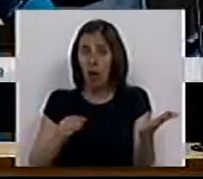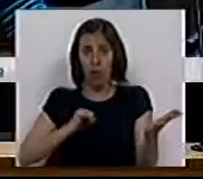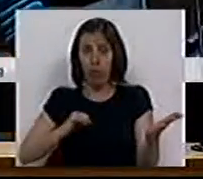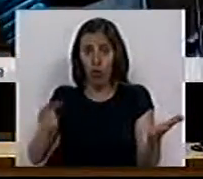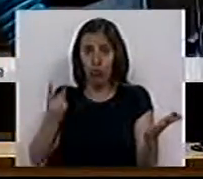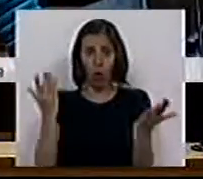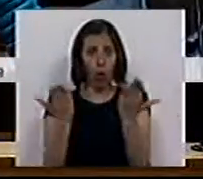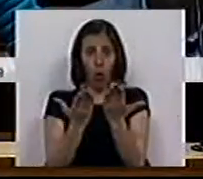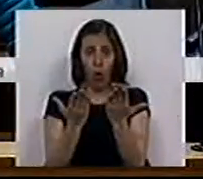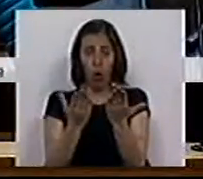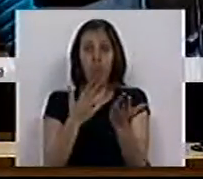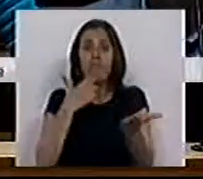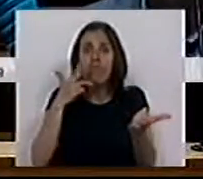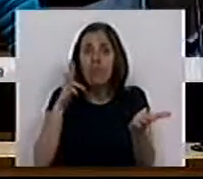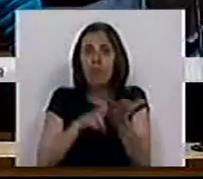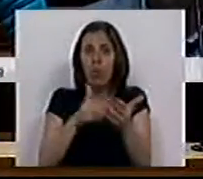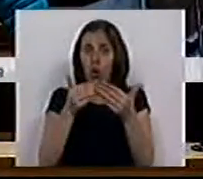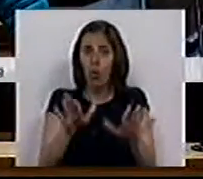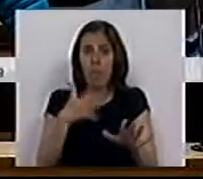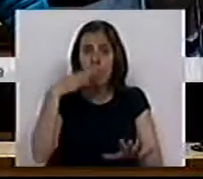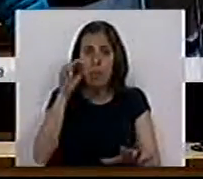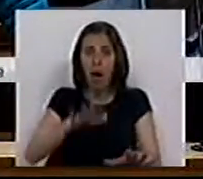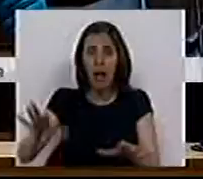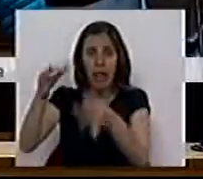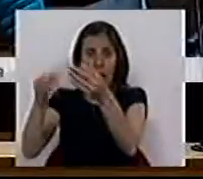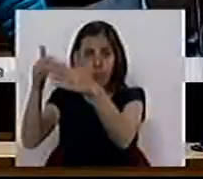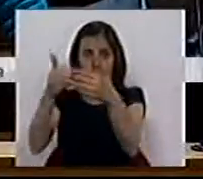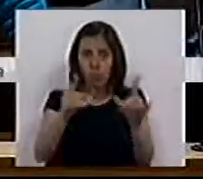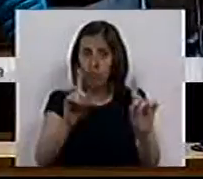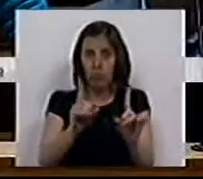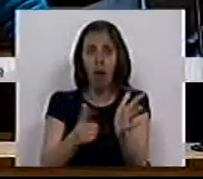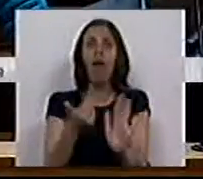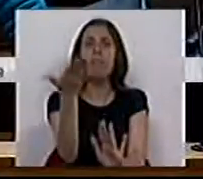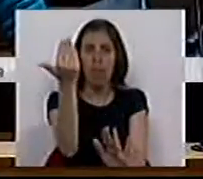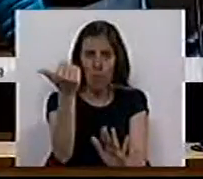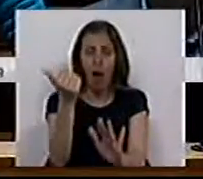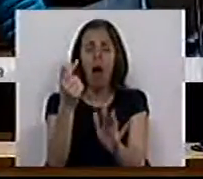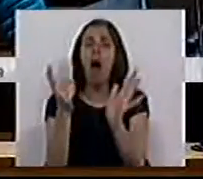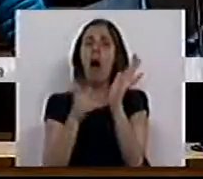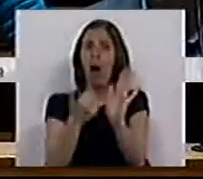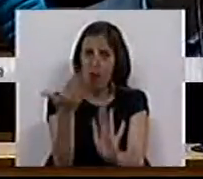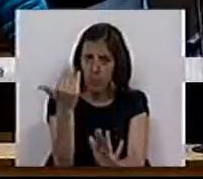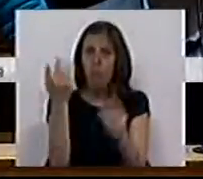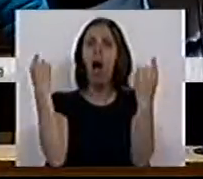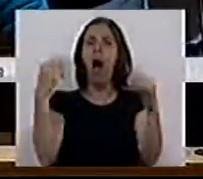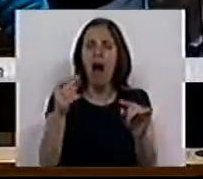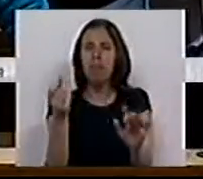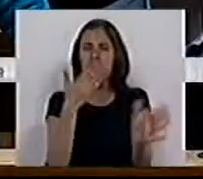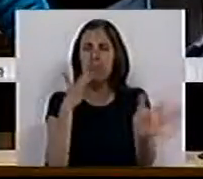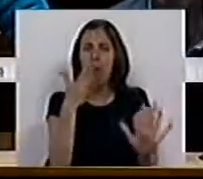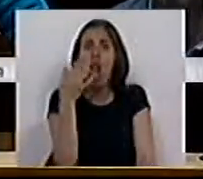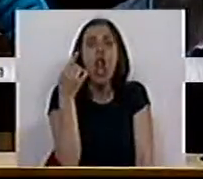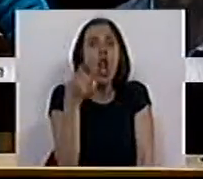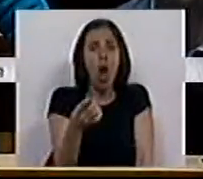nossos, porque na verdade eles não foram abertos em todas as comarcas. Há uma falência objetiva, há uma falta, pelo menos, em 9,